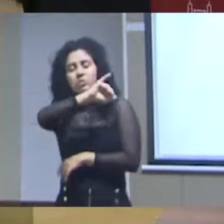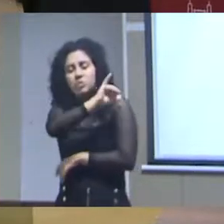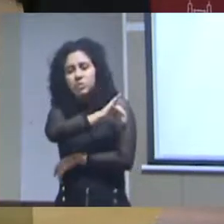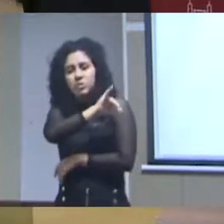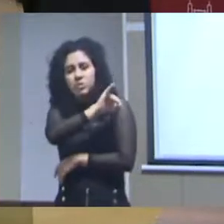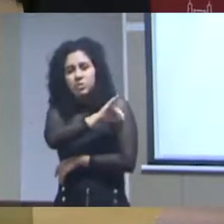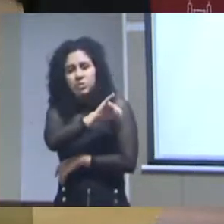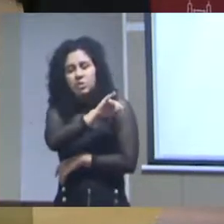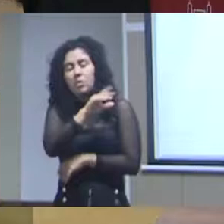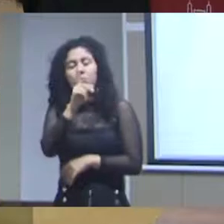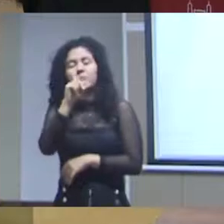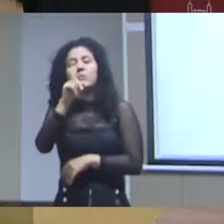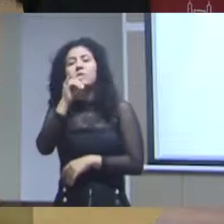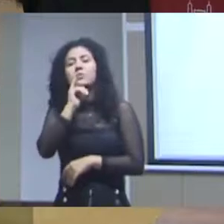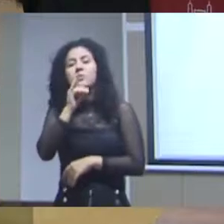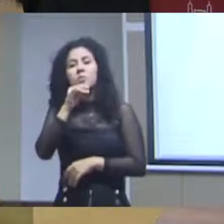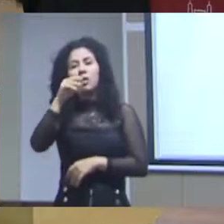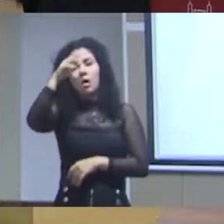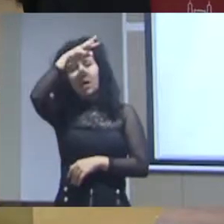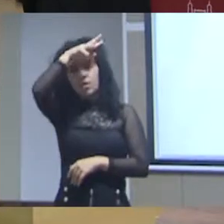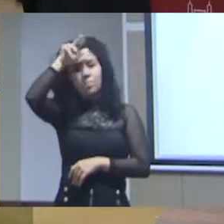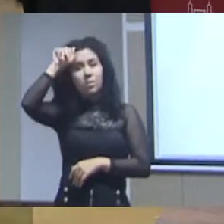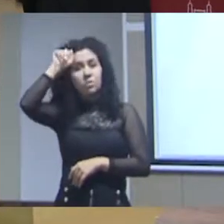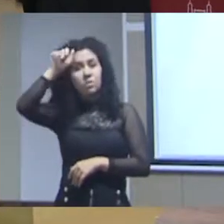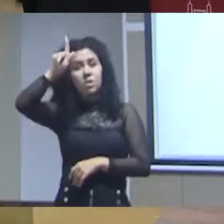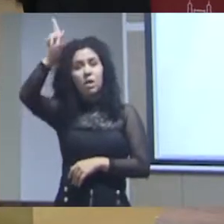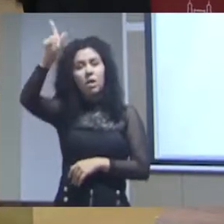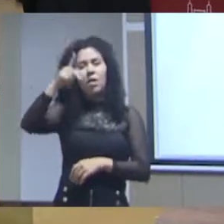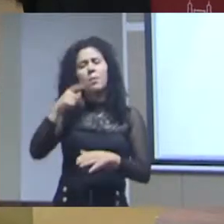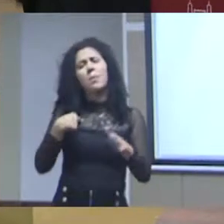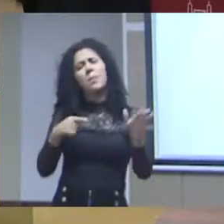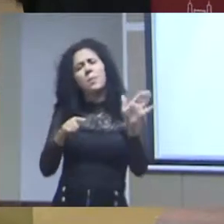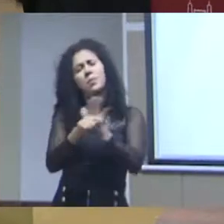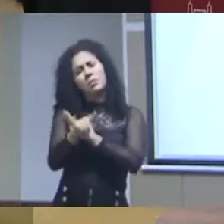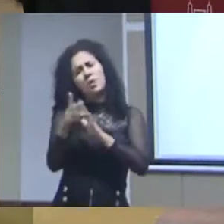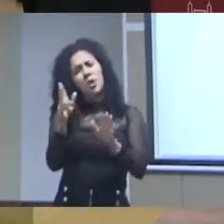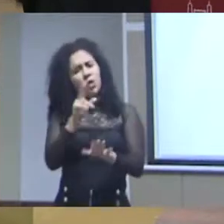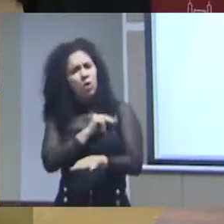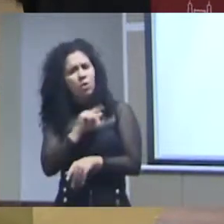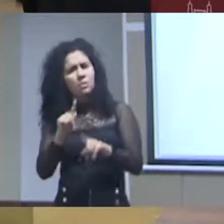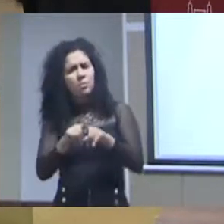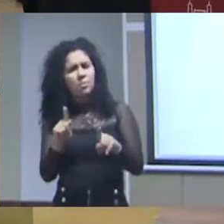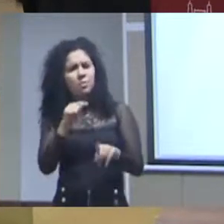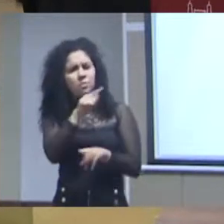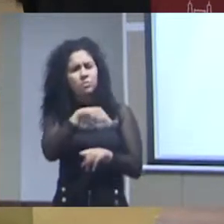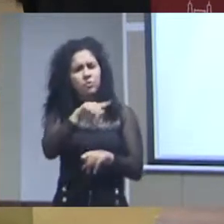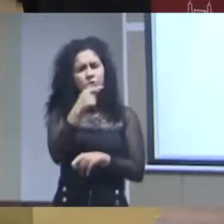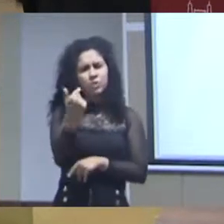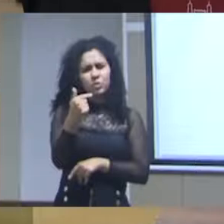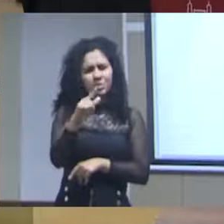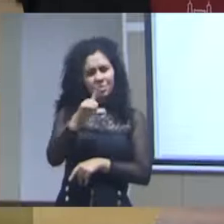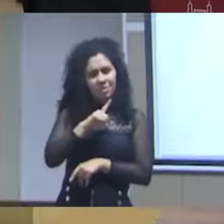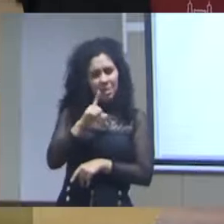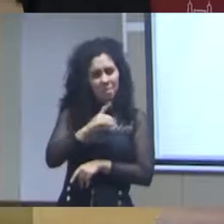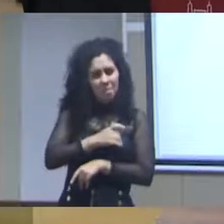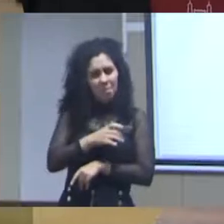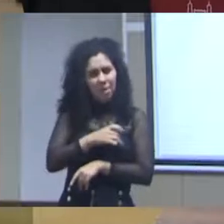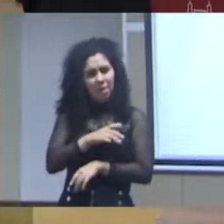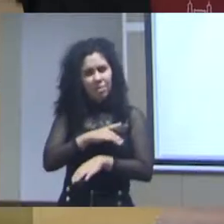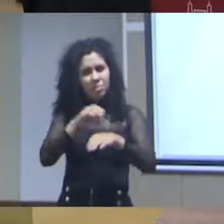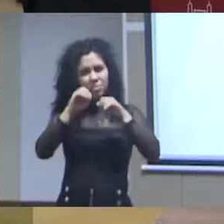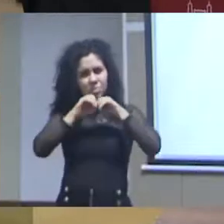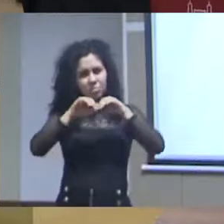de publicar isso fala assim olha equivale a dizer eu não ando de avião porque eles caem fato